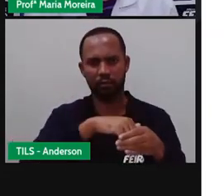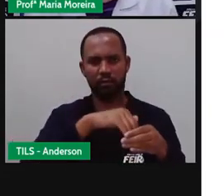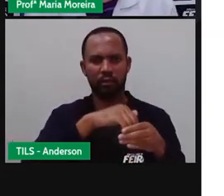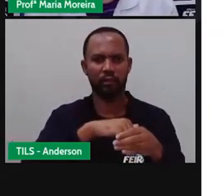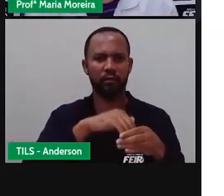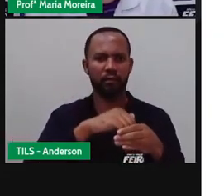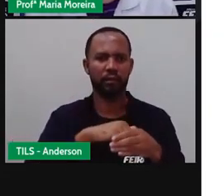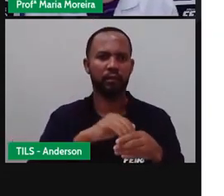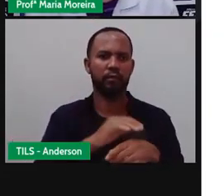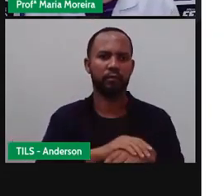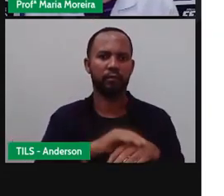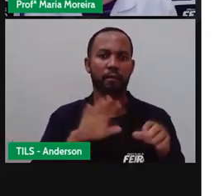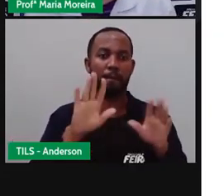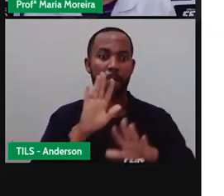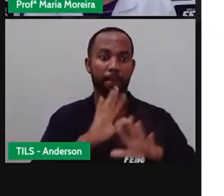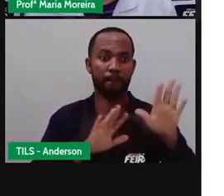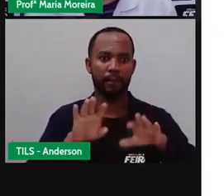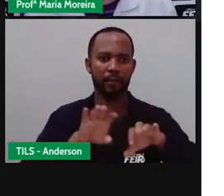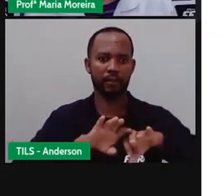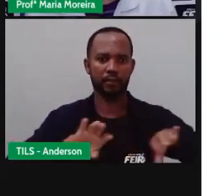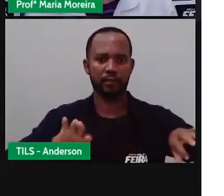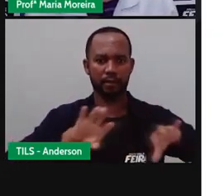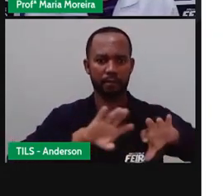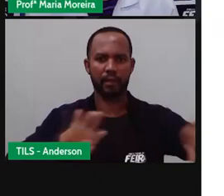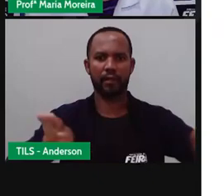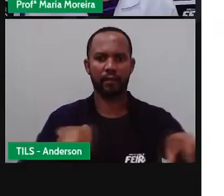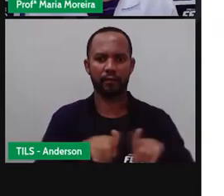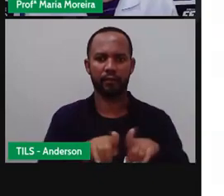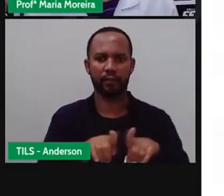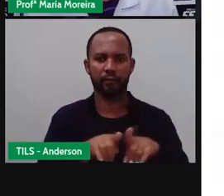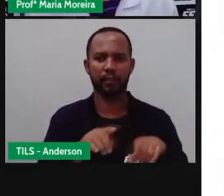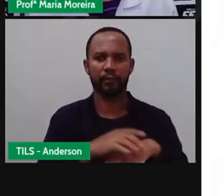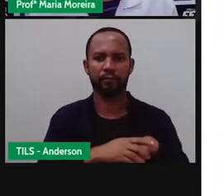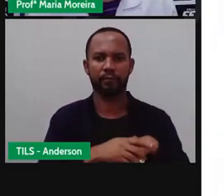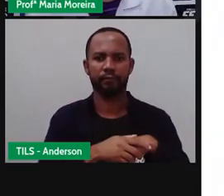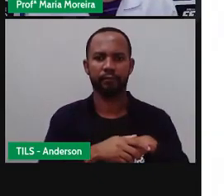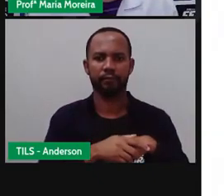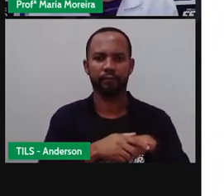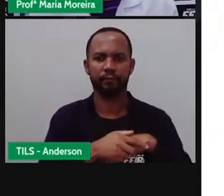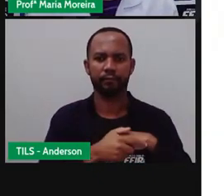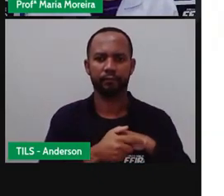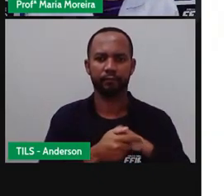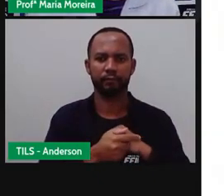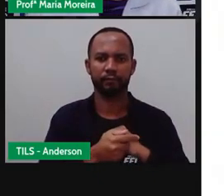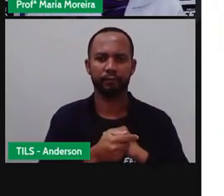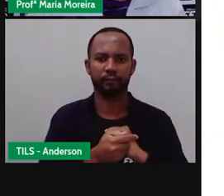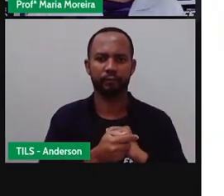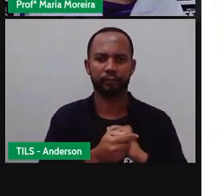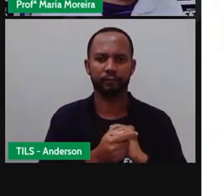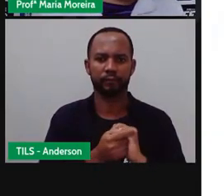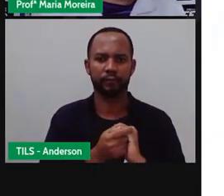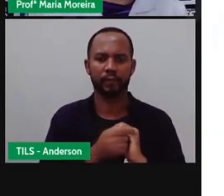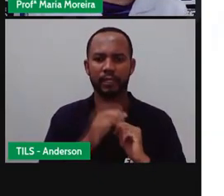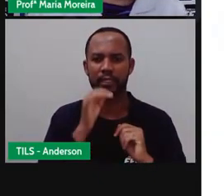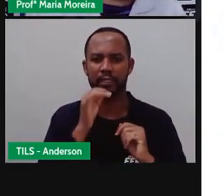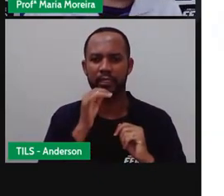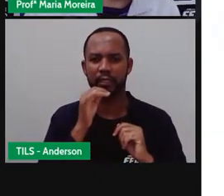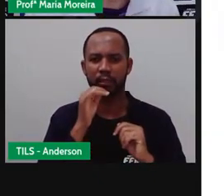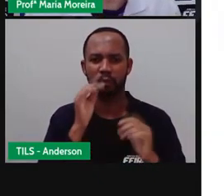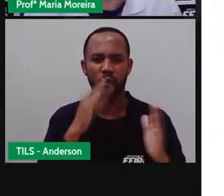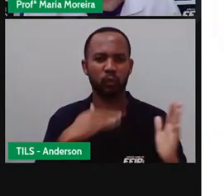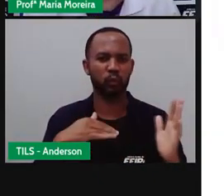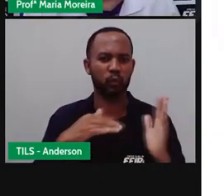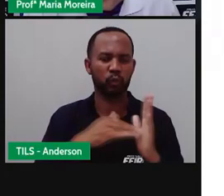separados, bem armazenados, não isso? Para um bom descarte. E não tá aí tudo jogado, tudo